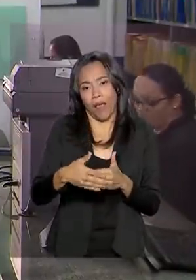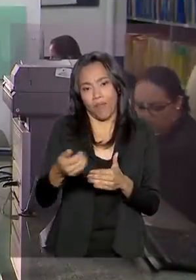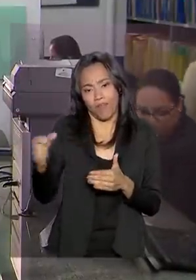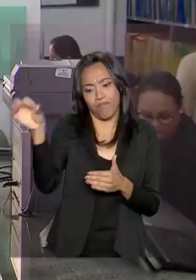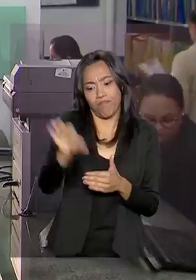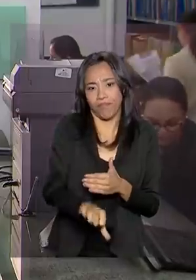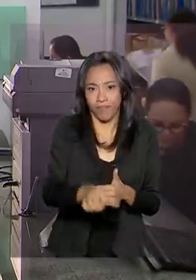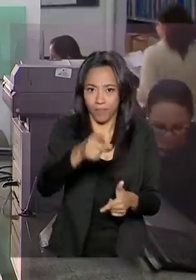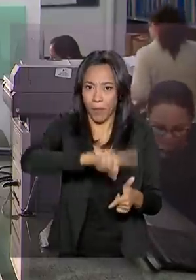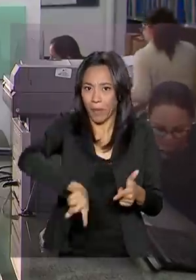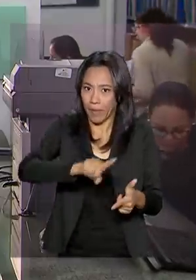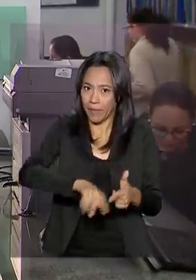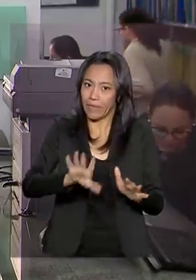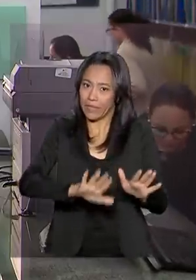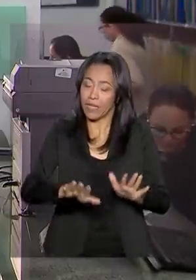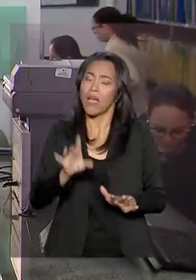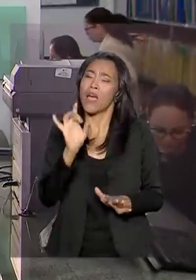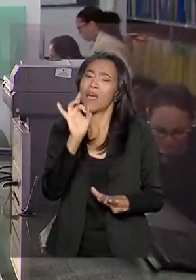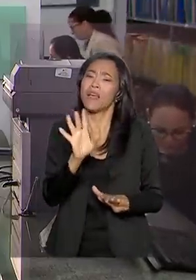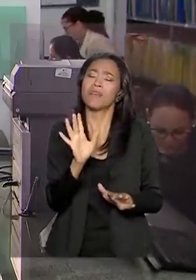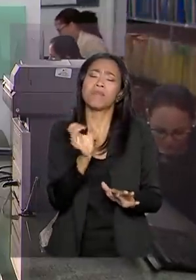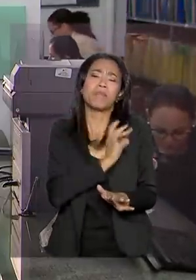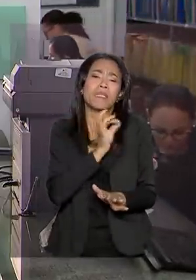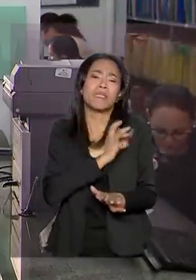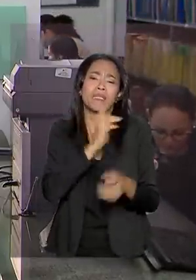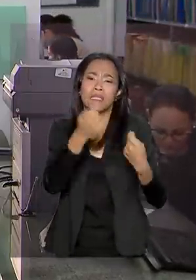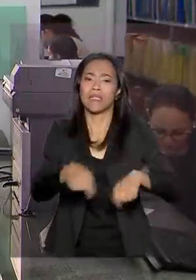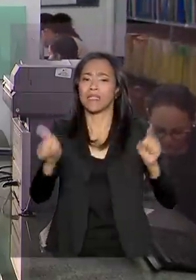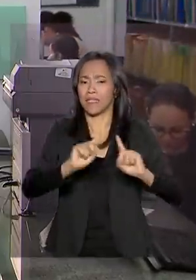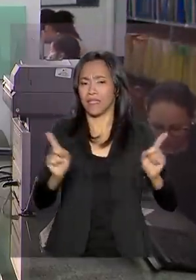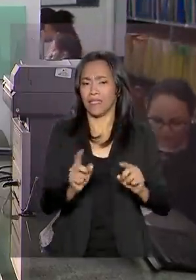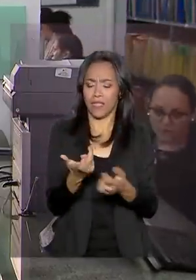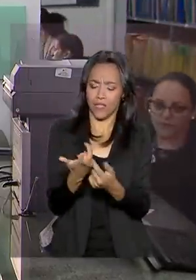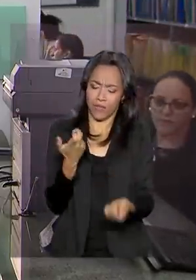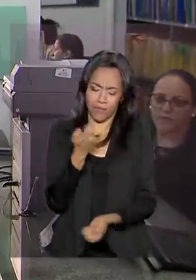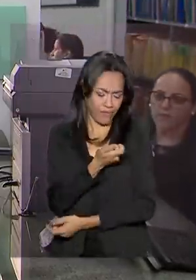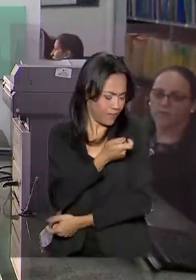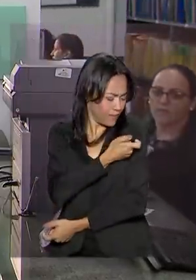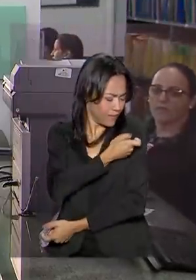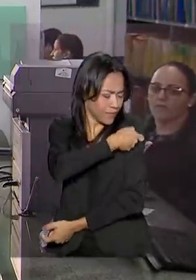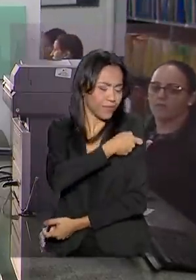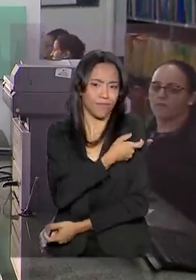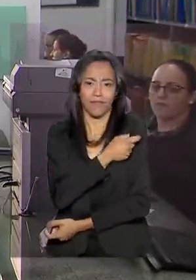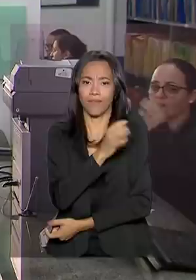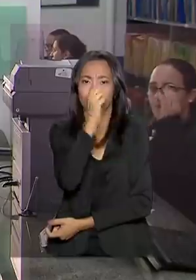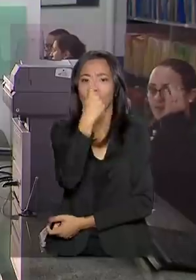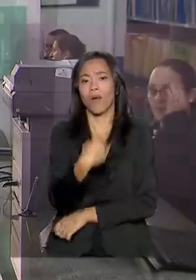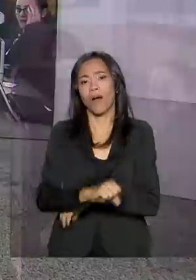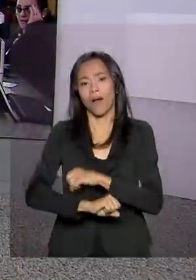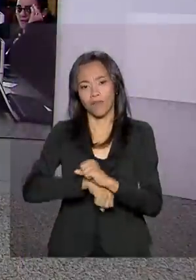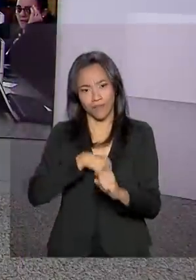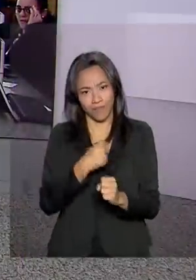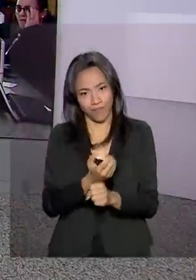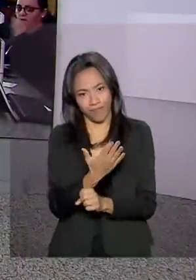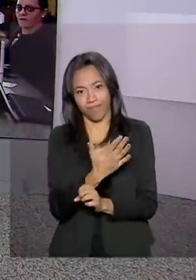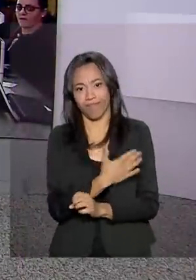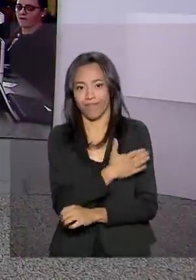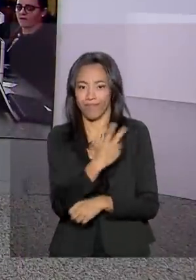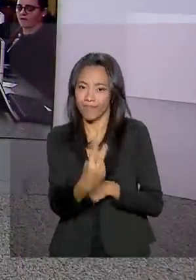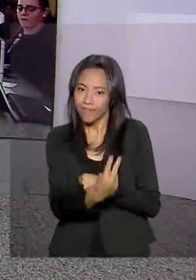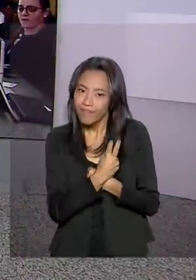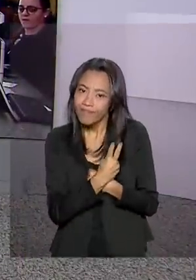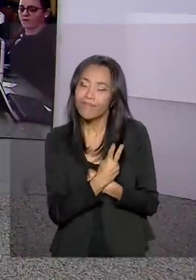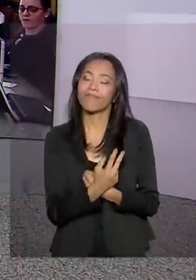picadinha, viu? Quem tem medo de injeção, Carla, deve comparecer, porque a vacina dura um ano inteiro. Tá certo, Ricardo. Muito